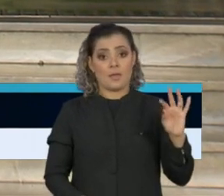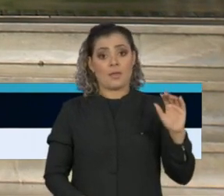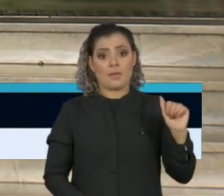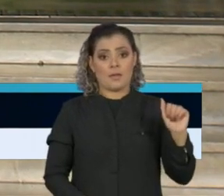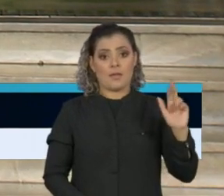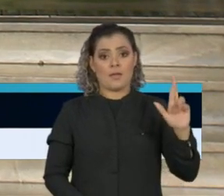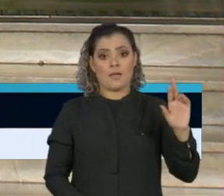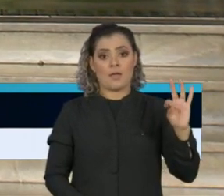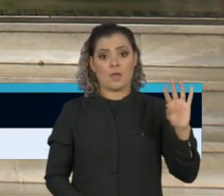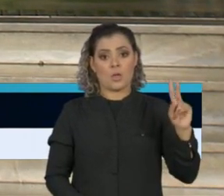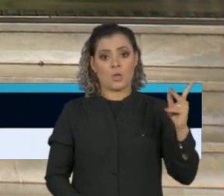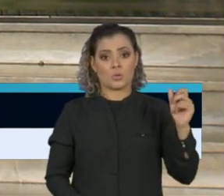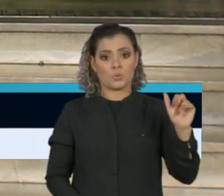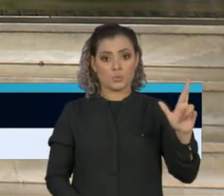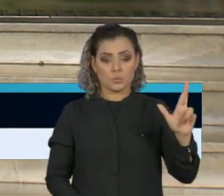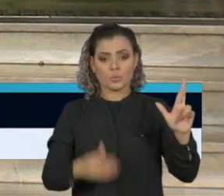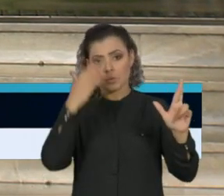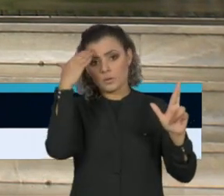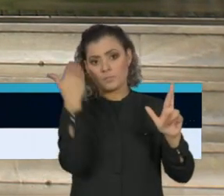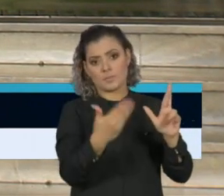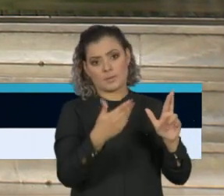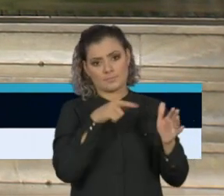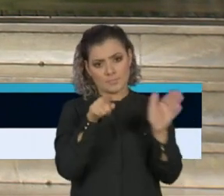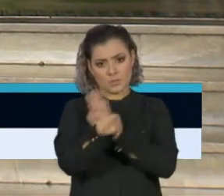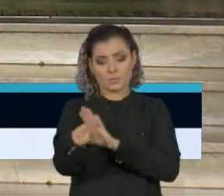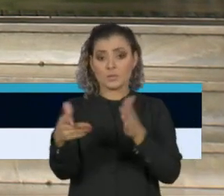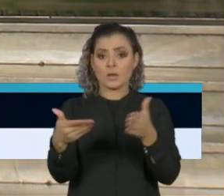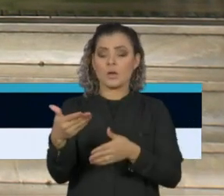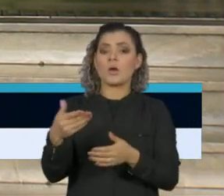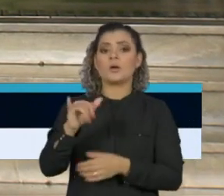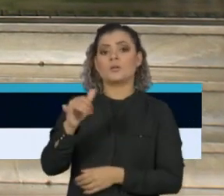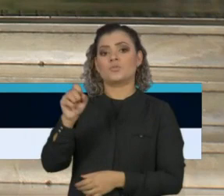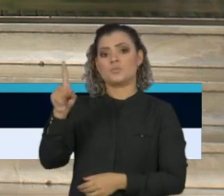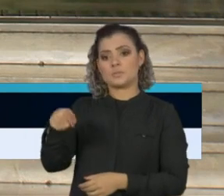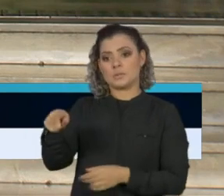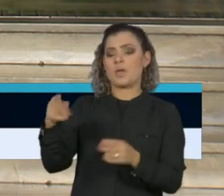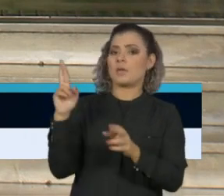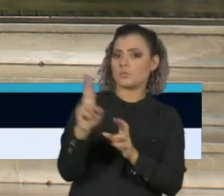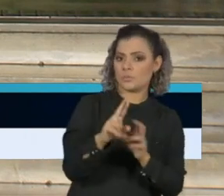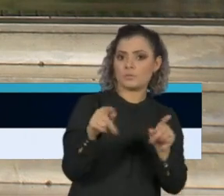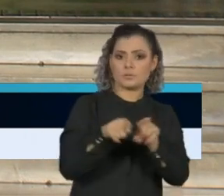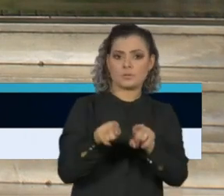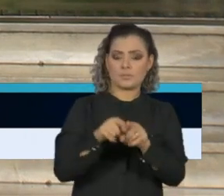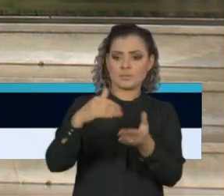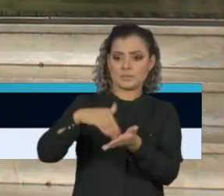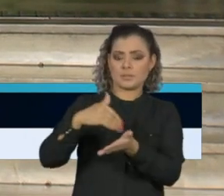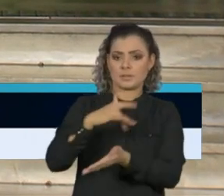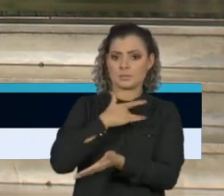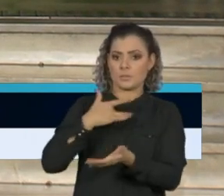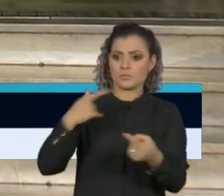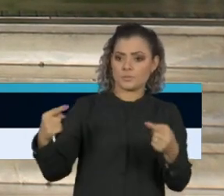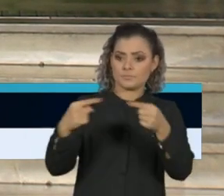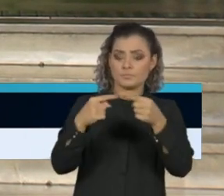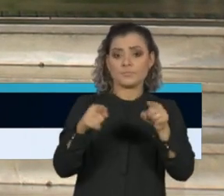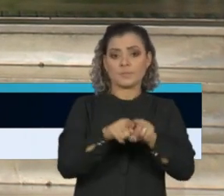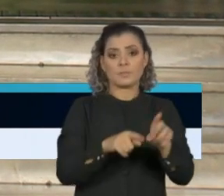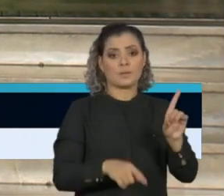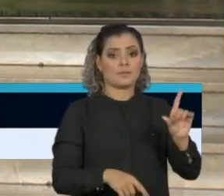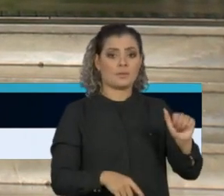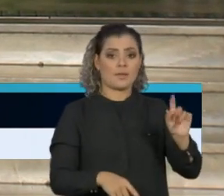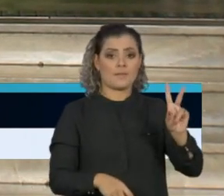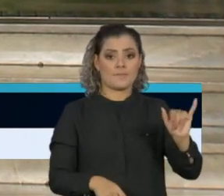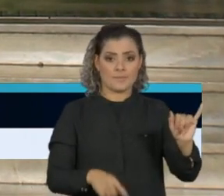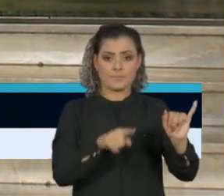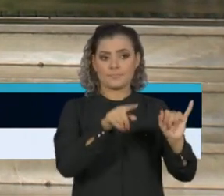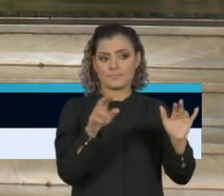participando da nossa coletiva. Vou dividir a resposta com o doutor Zé Henrique Guerma, secretário da Saúde, e com o doutor Davi Uip,